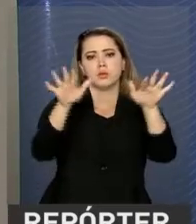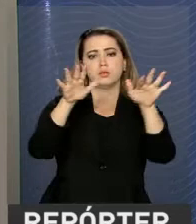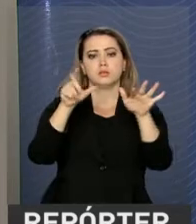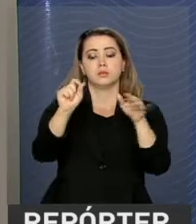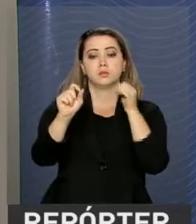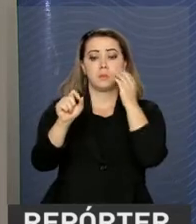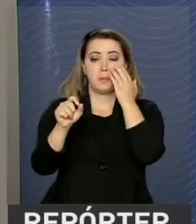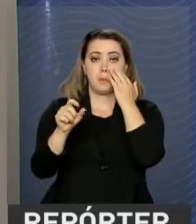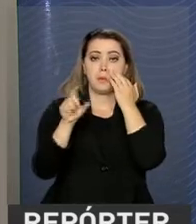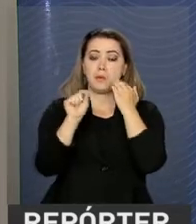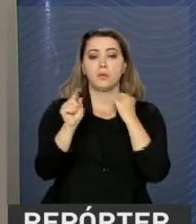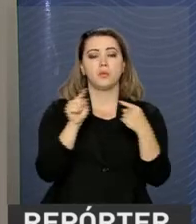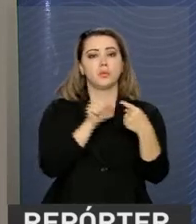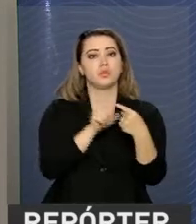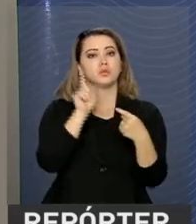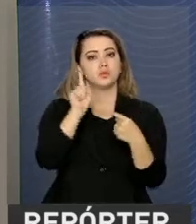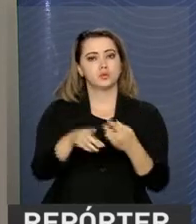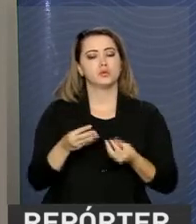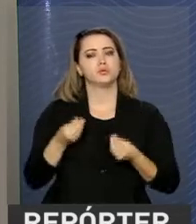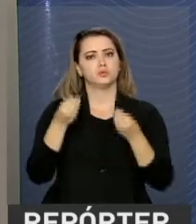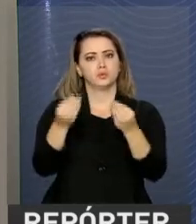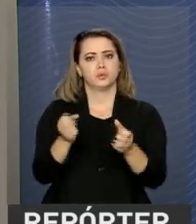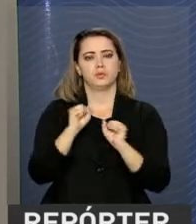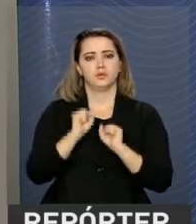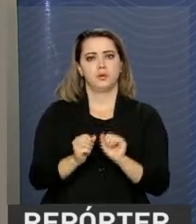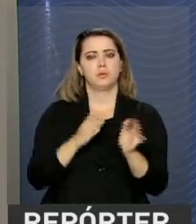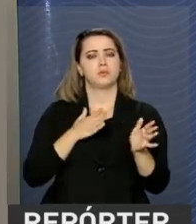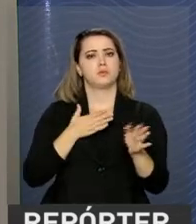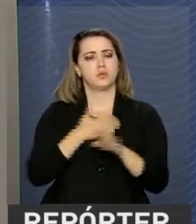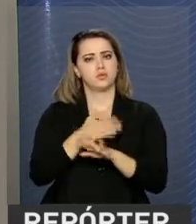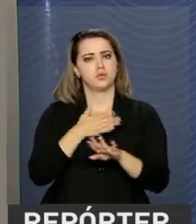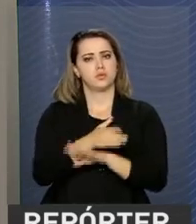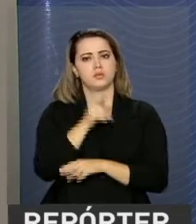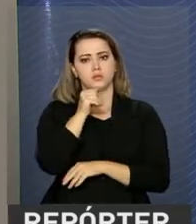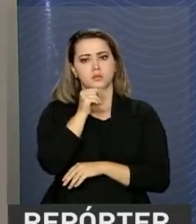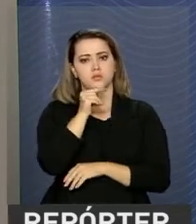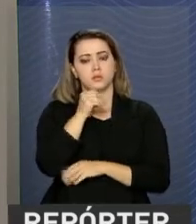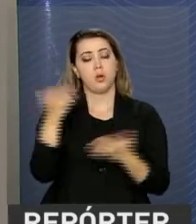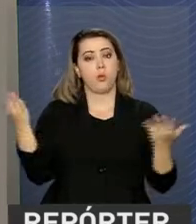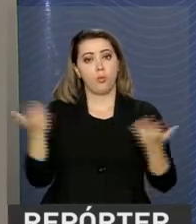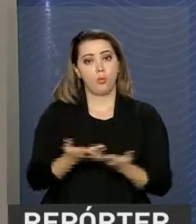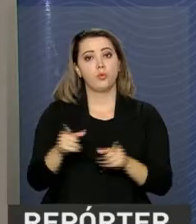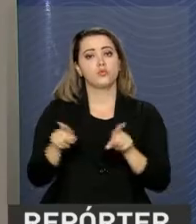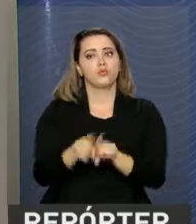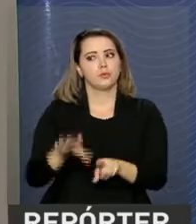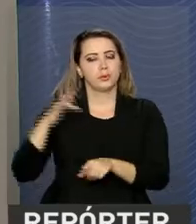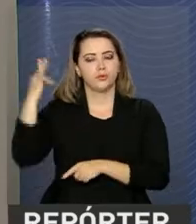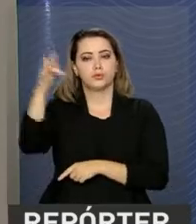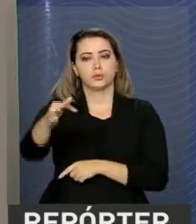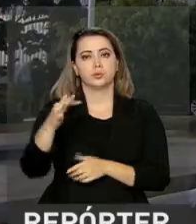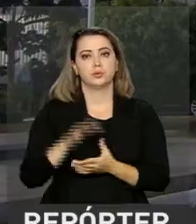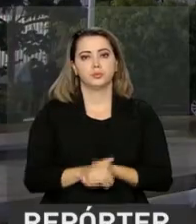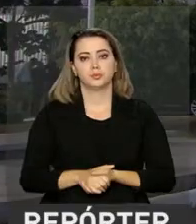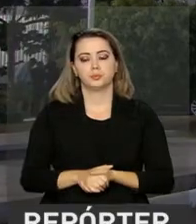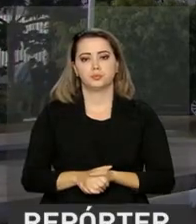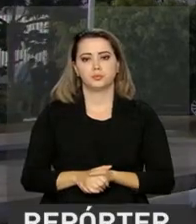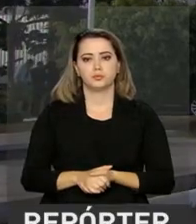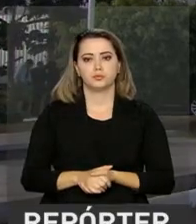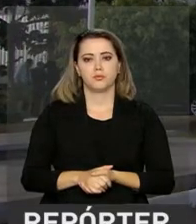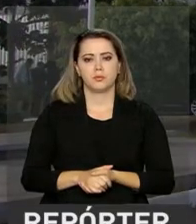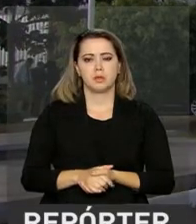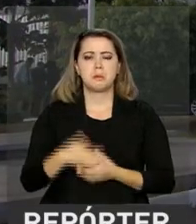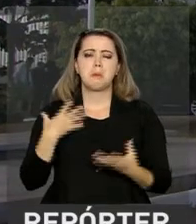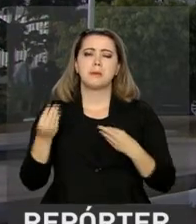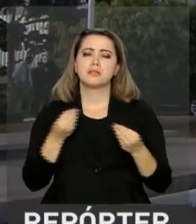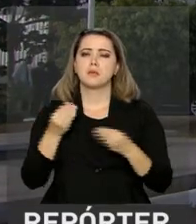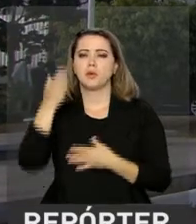intuito maior é garantir esse acesso à água, às gerações atual e às gerações futuras. E para nortear